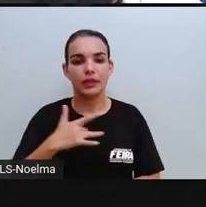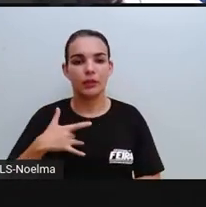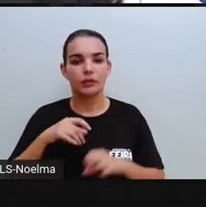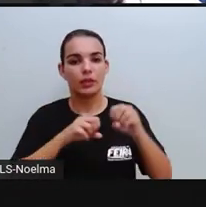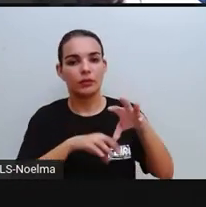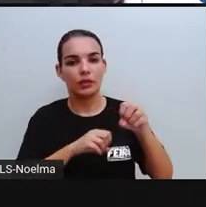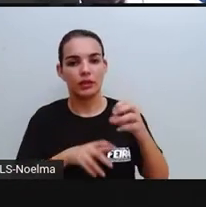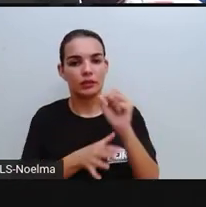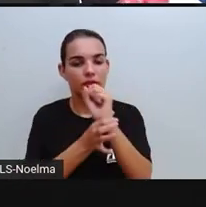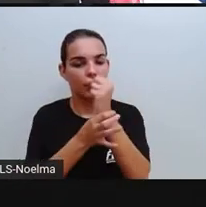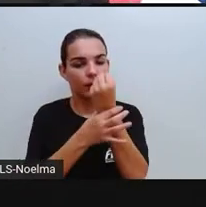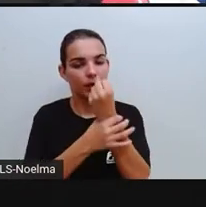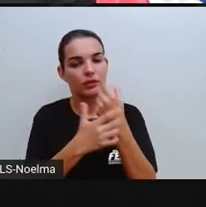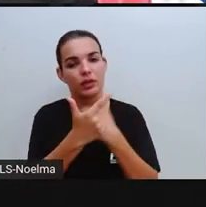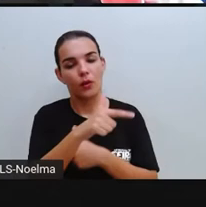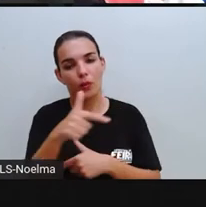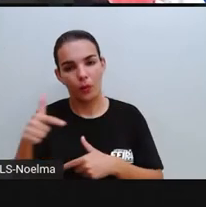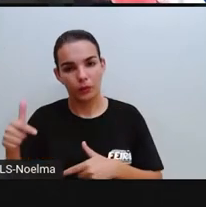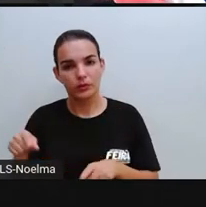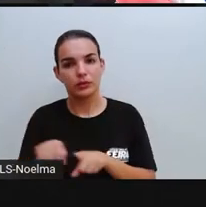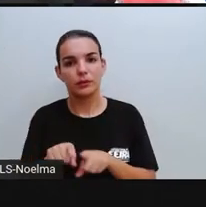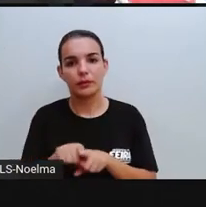educação, segurança, entre outros.